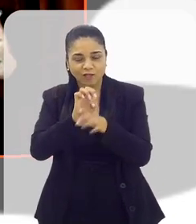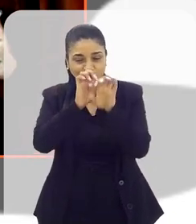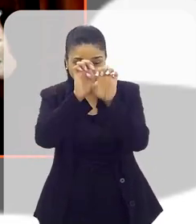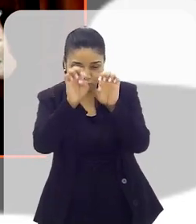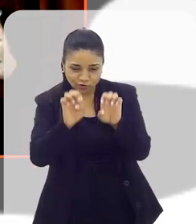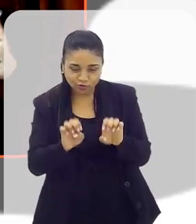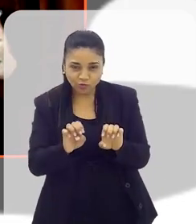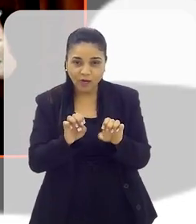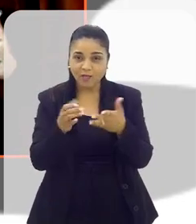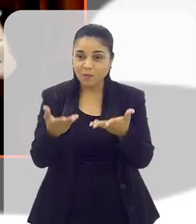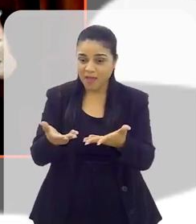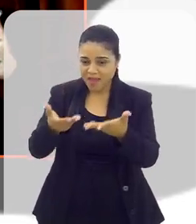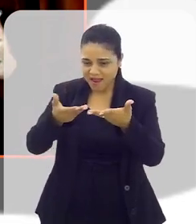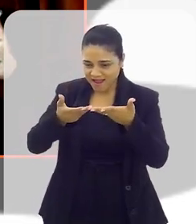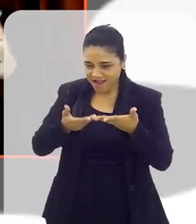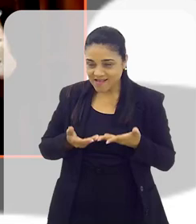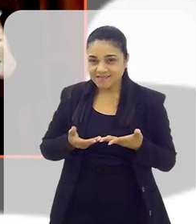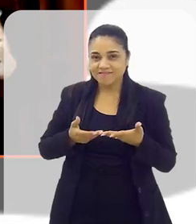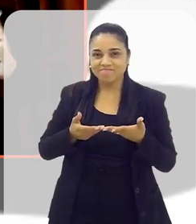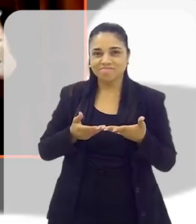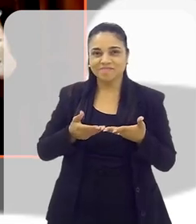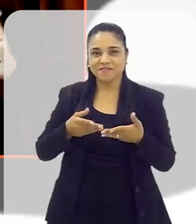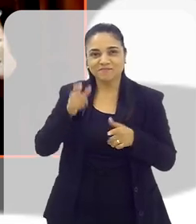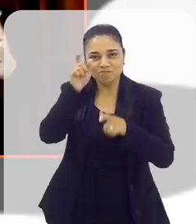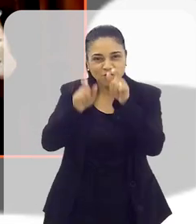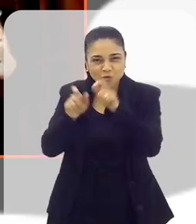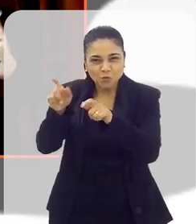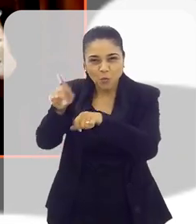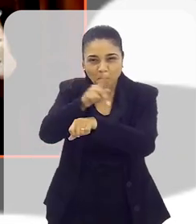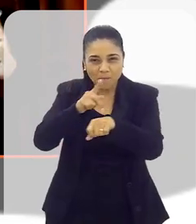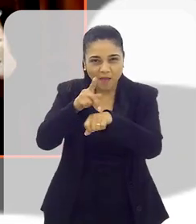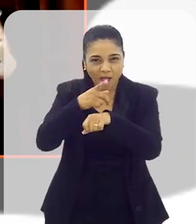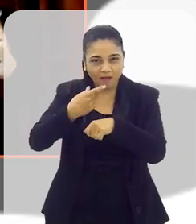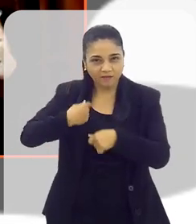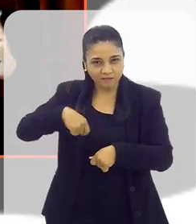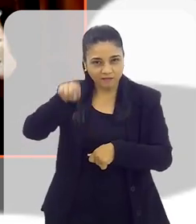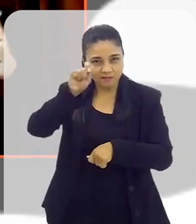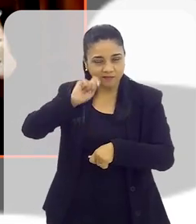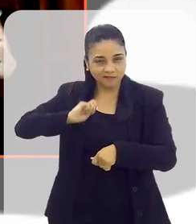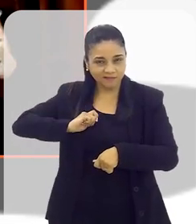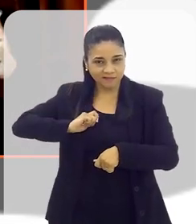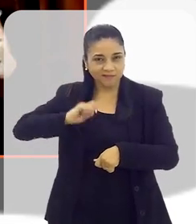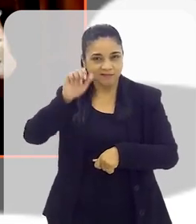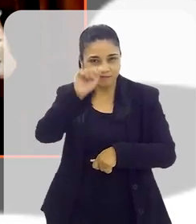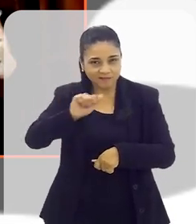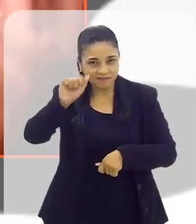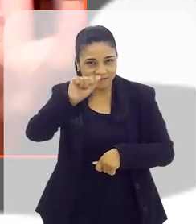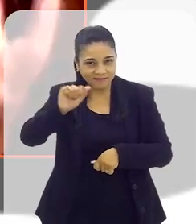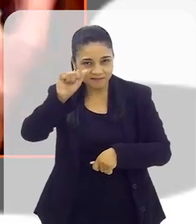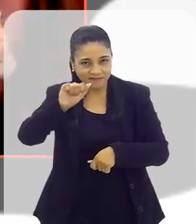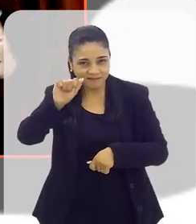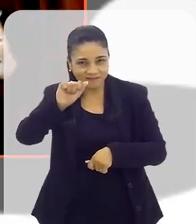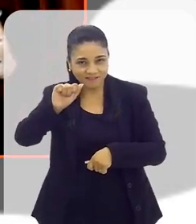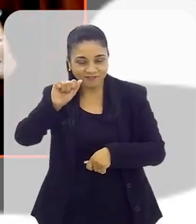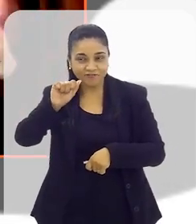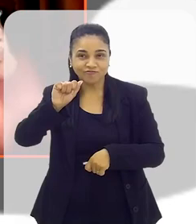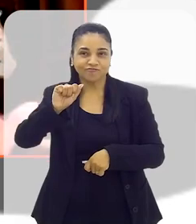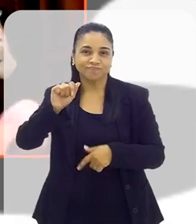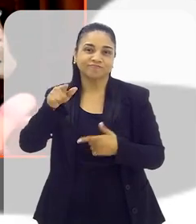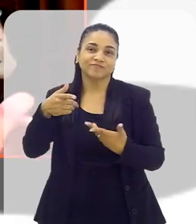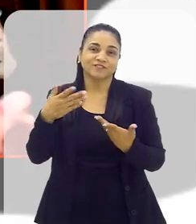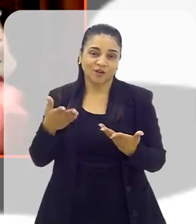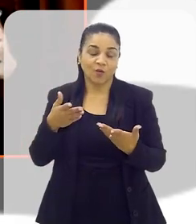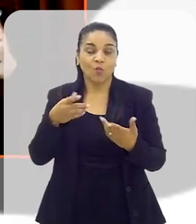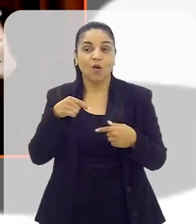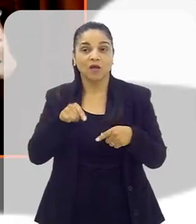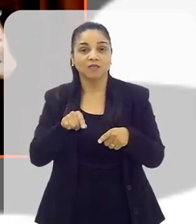estruturado para recebê-los, vai ser muito mais fácil. Porque você sabe, Cláudio, o quanto é importante o boca a boca na divulgação